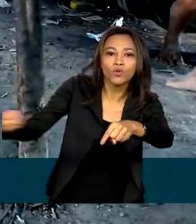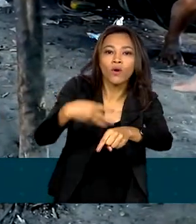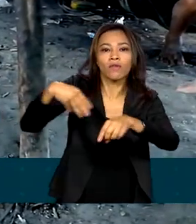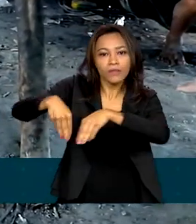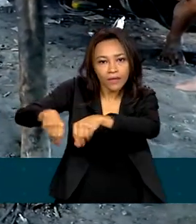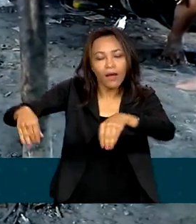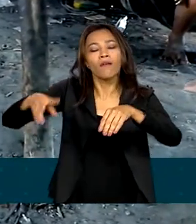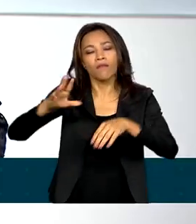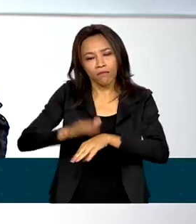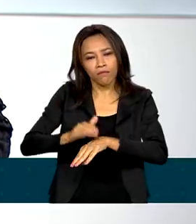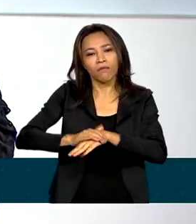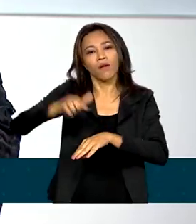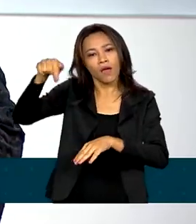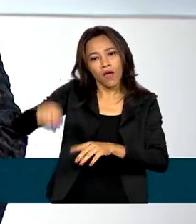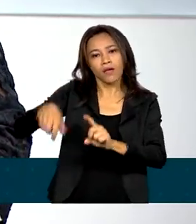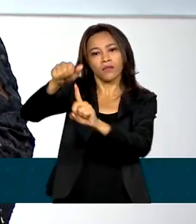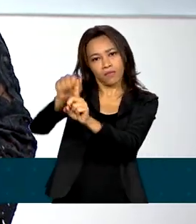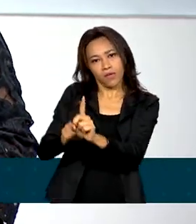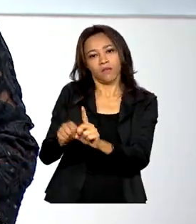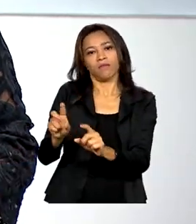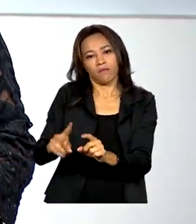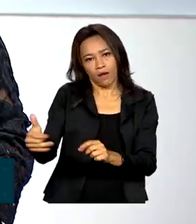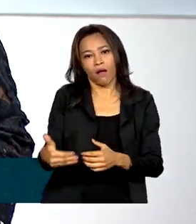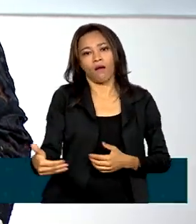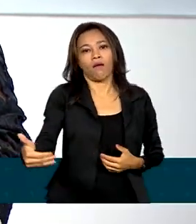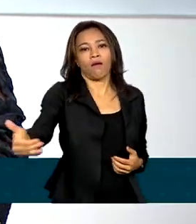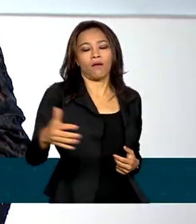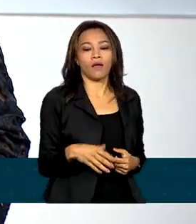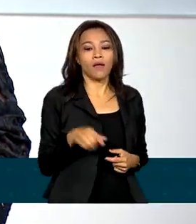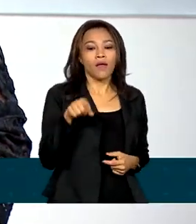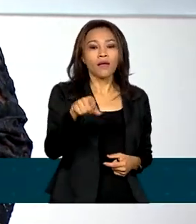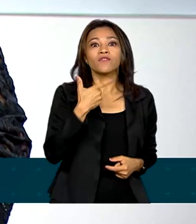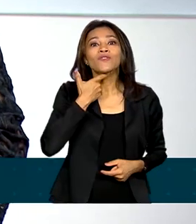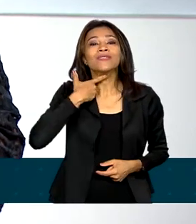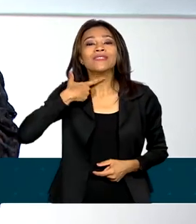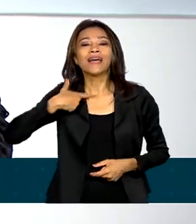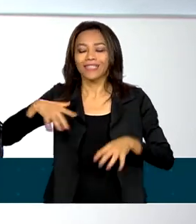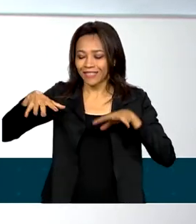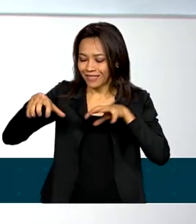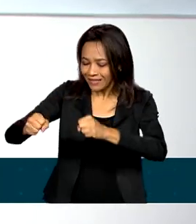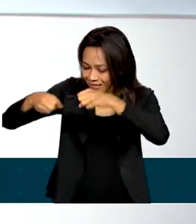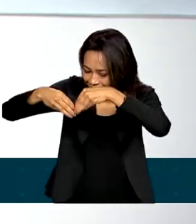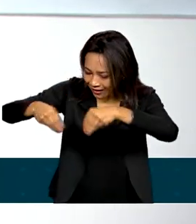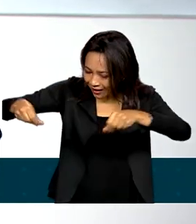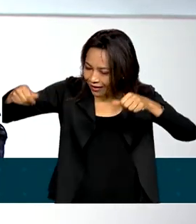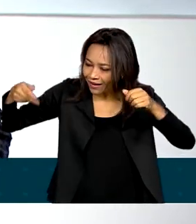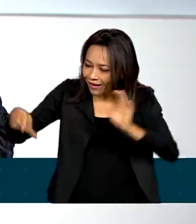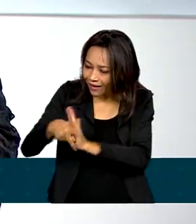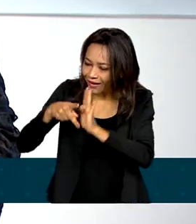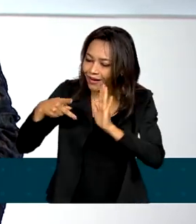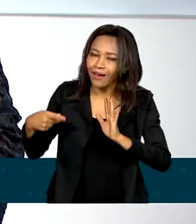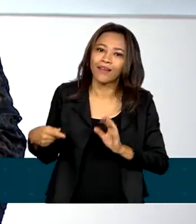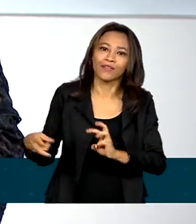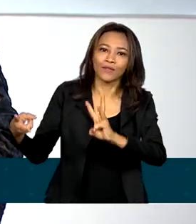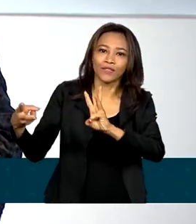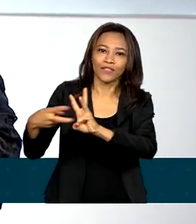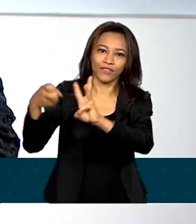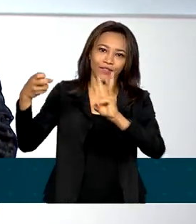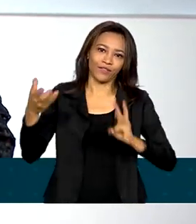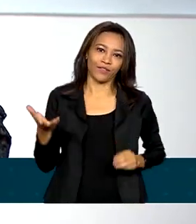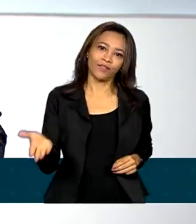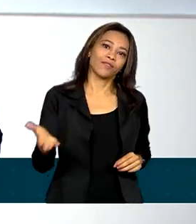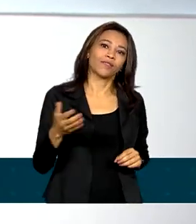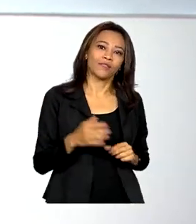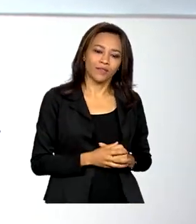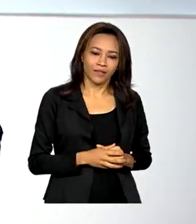neste mês. Esse é o direito principal dos povos indígenas, a terra indígena, a terra indígena, porque se a terra, a gente